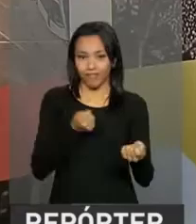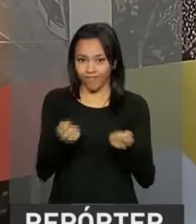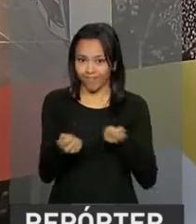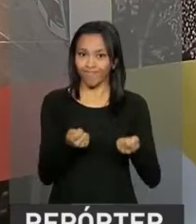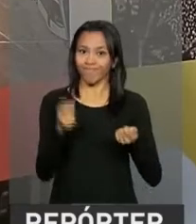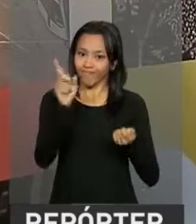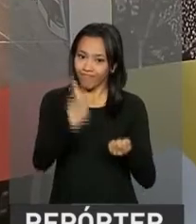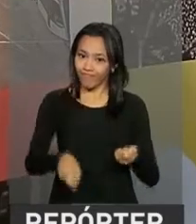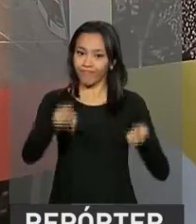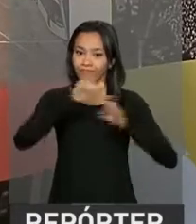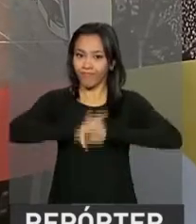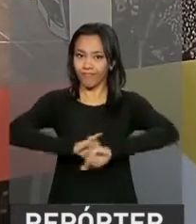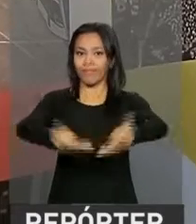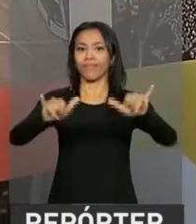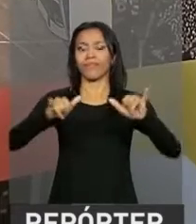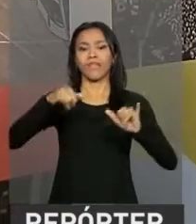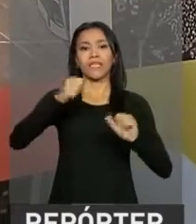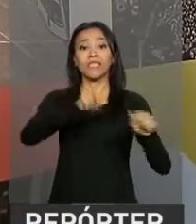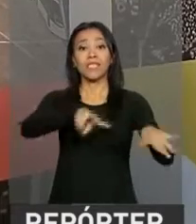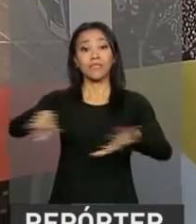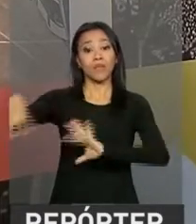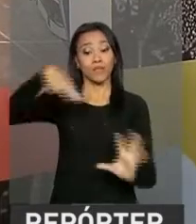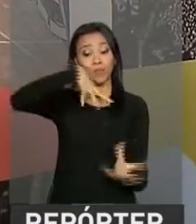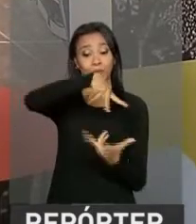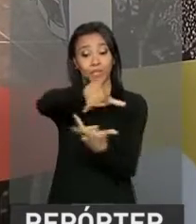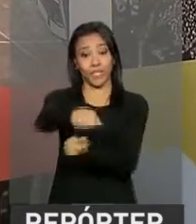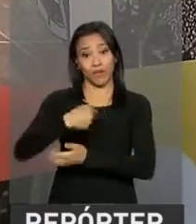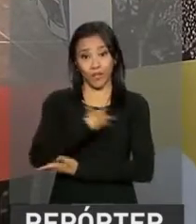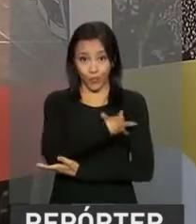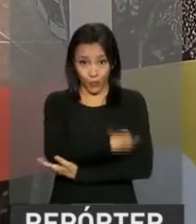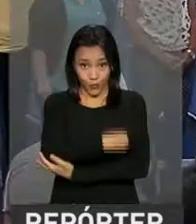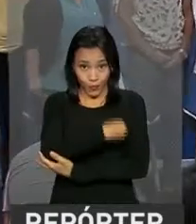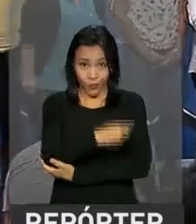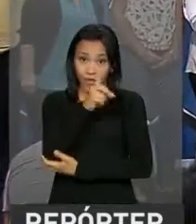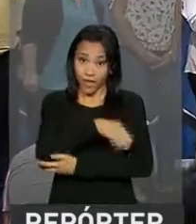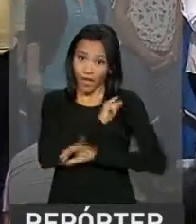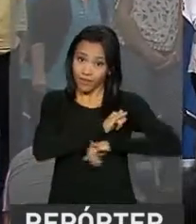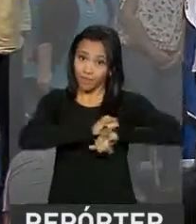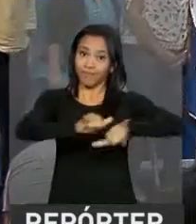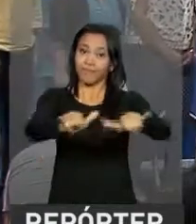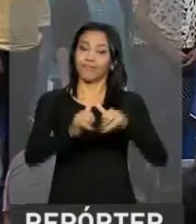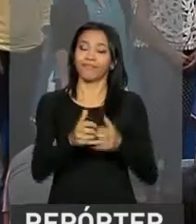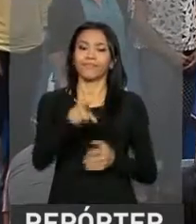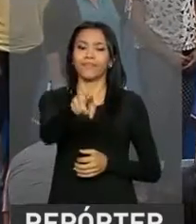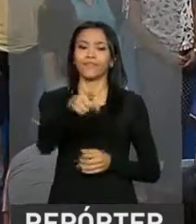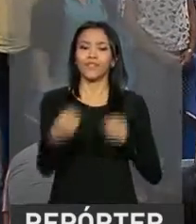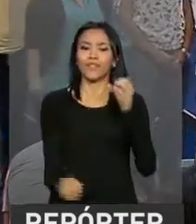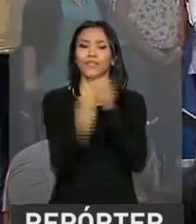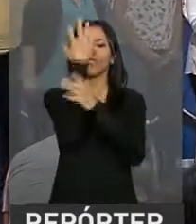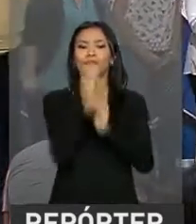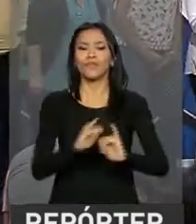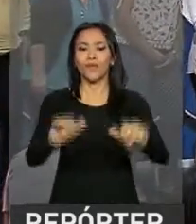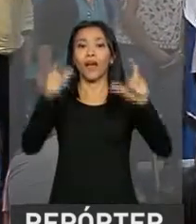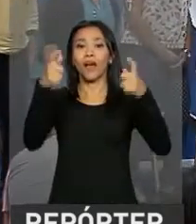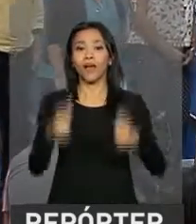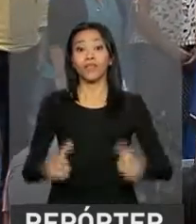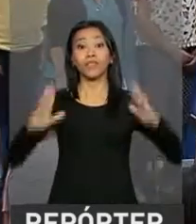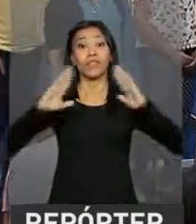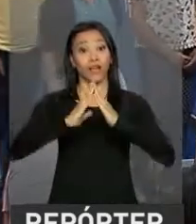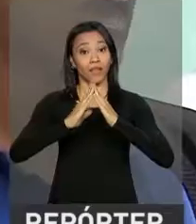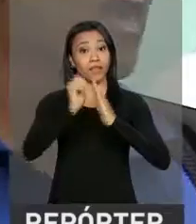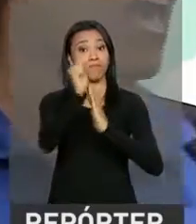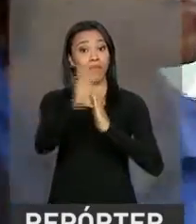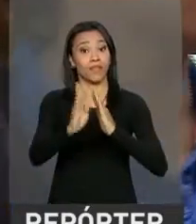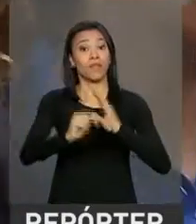E essa é a mensagem que a Semana Mundial de Amamentação quer passar. O lançamento da campanha foi feito na Casa Brasil, no Rio de